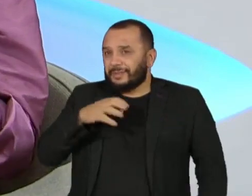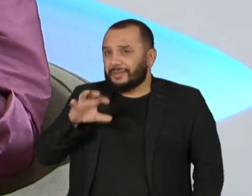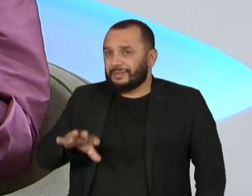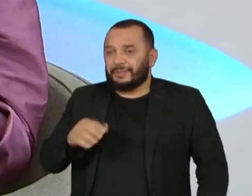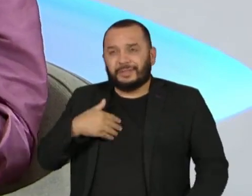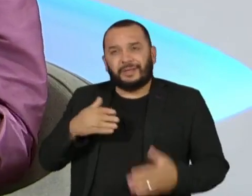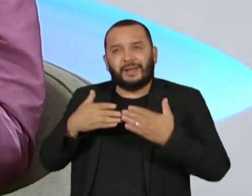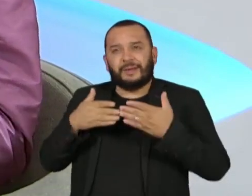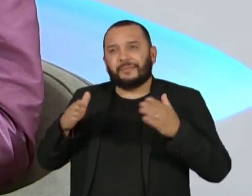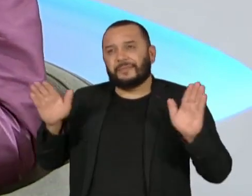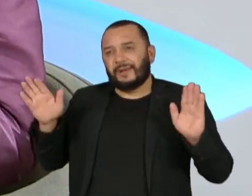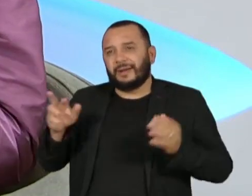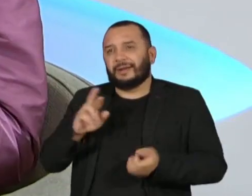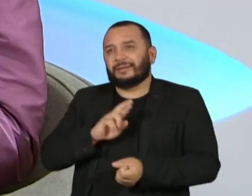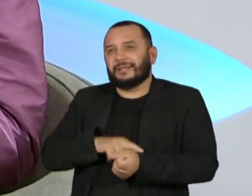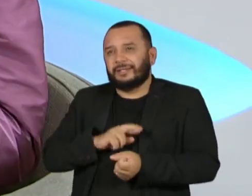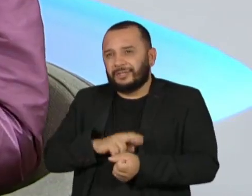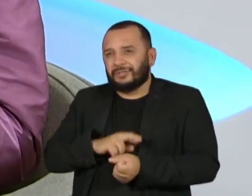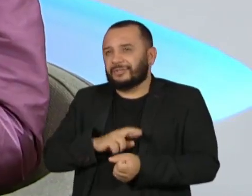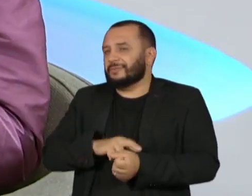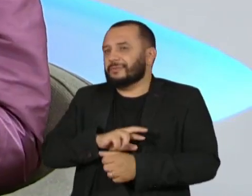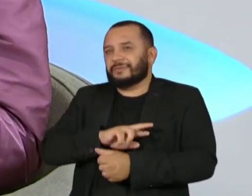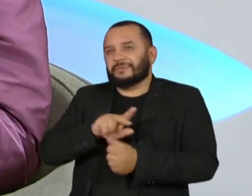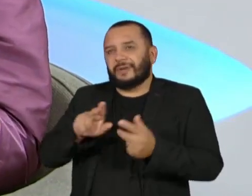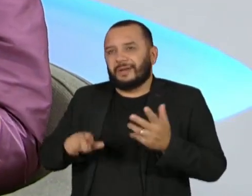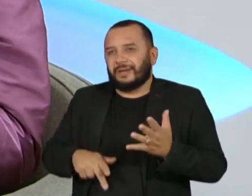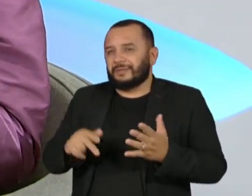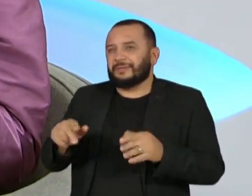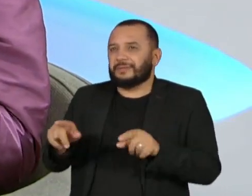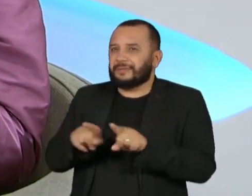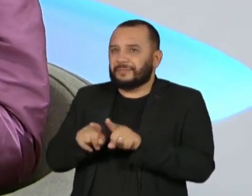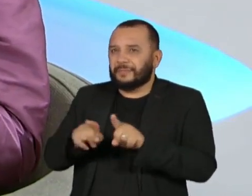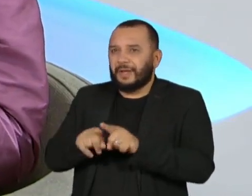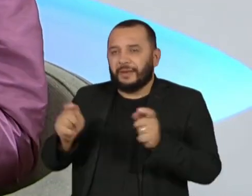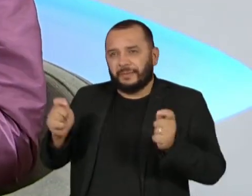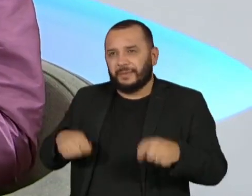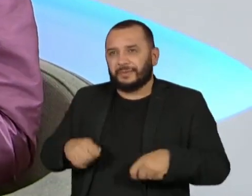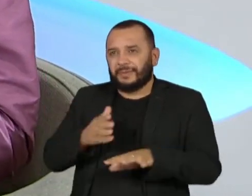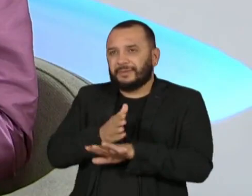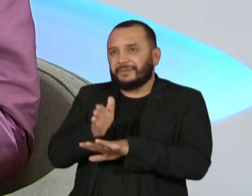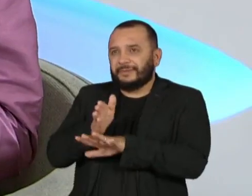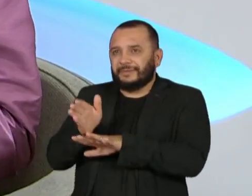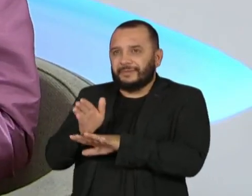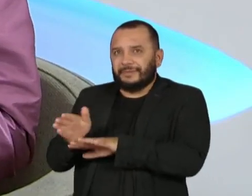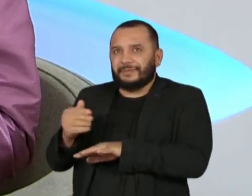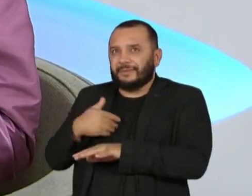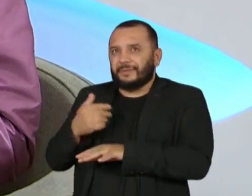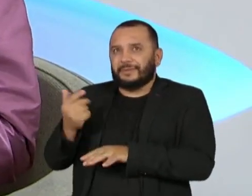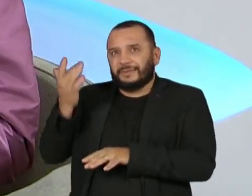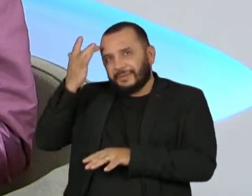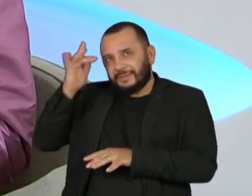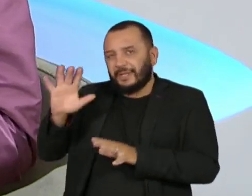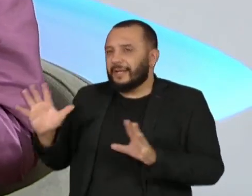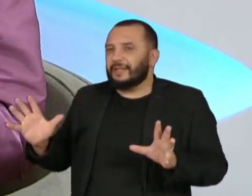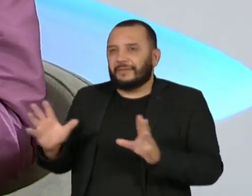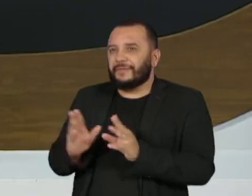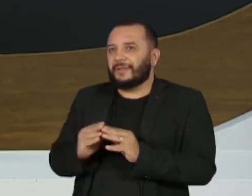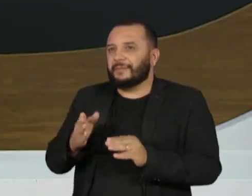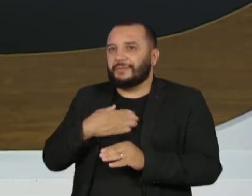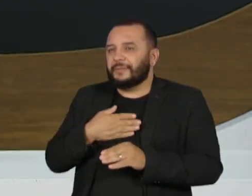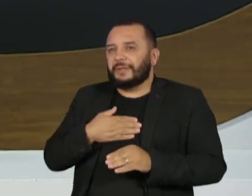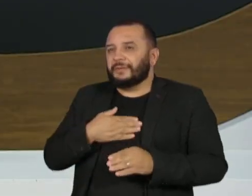tão aberto a tantos ritmos e a tantas escutas, assim. Então acho que não tô conseguindo nem definir mais qual que é meu gênero